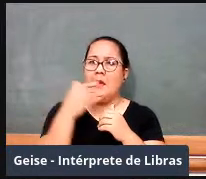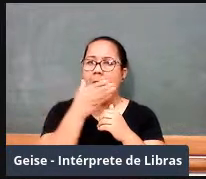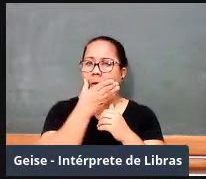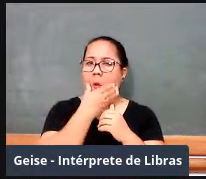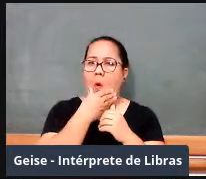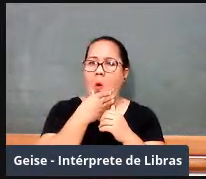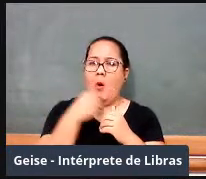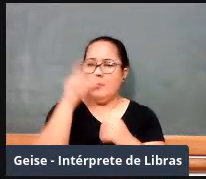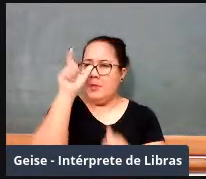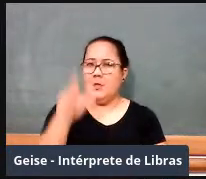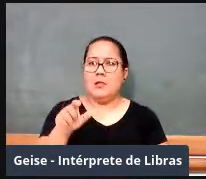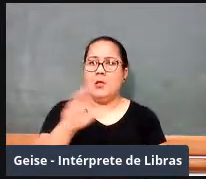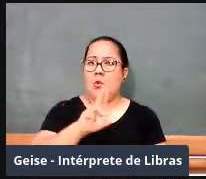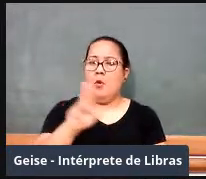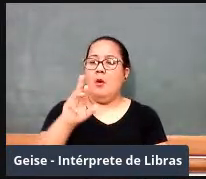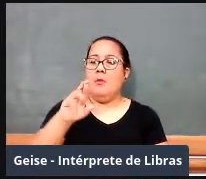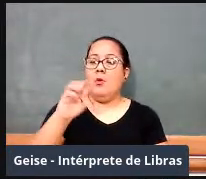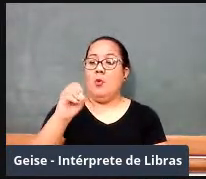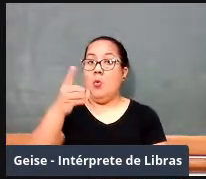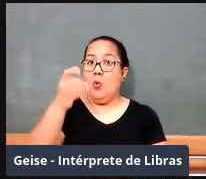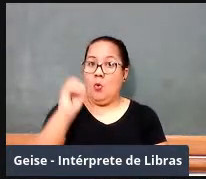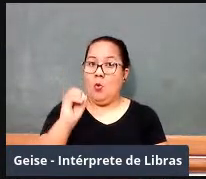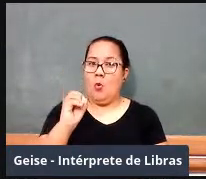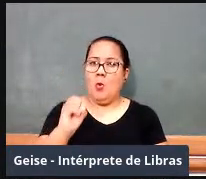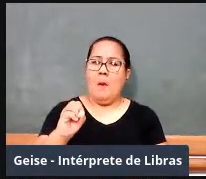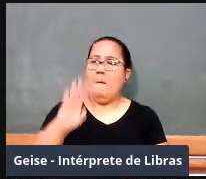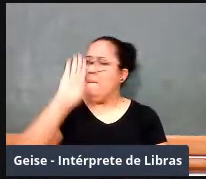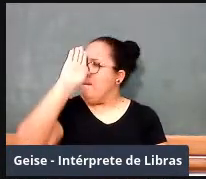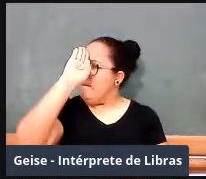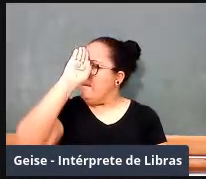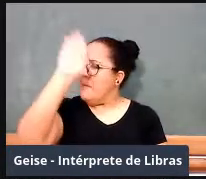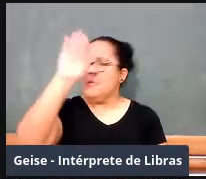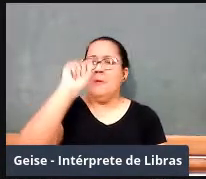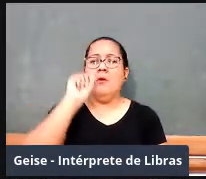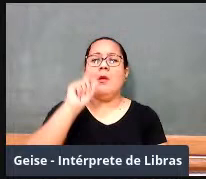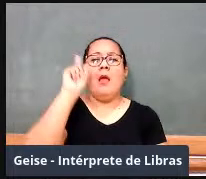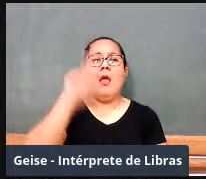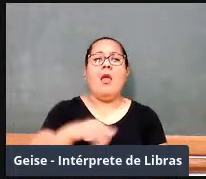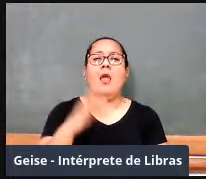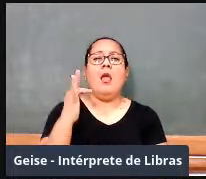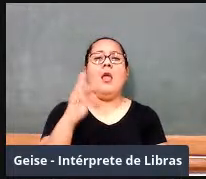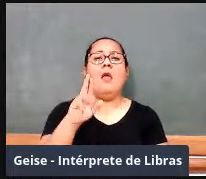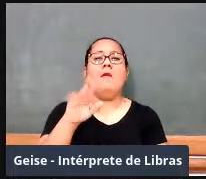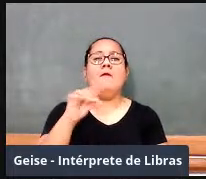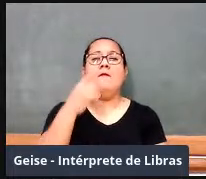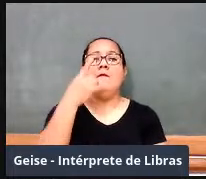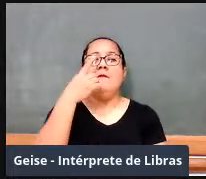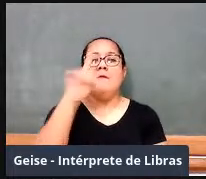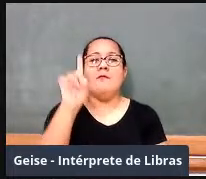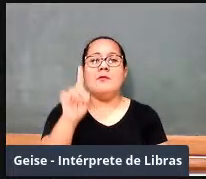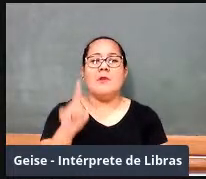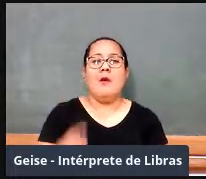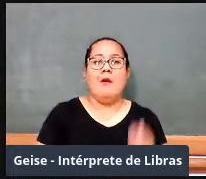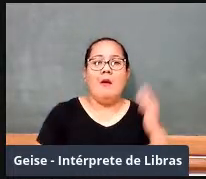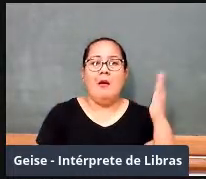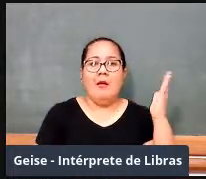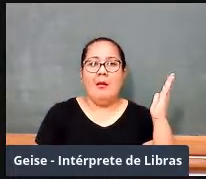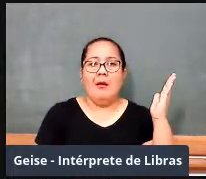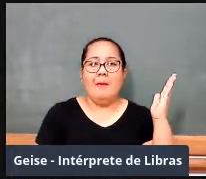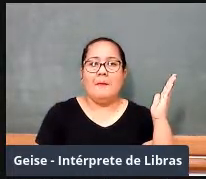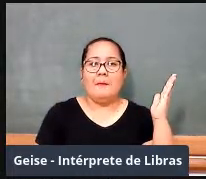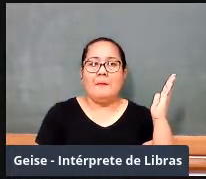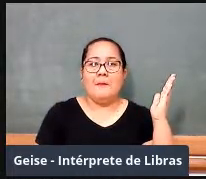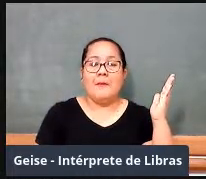ideia era escolarizar o conceito de função, né? Que não tinha. Então, olha, peguei uma página do livro do Roxo,